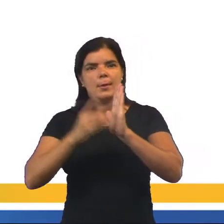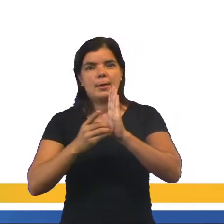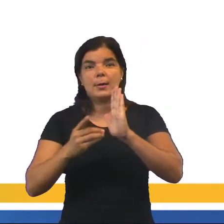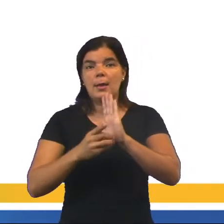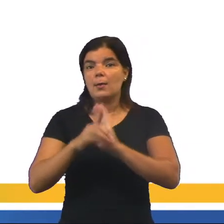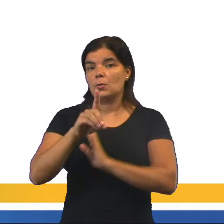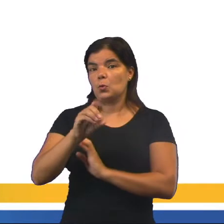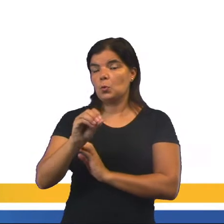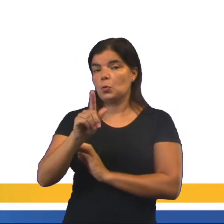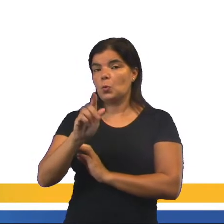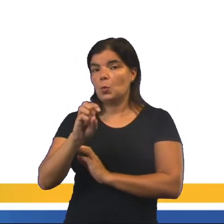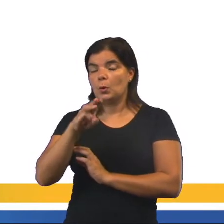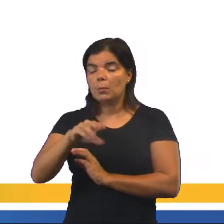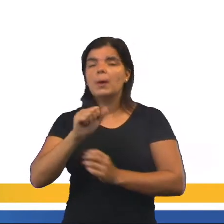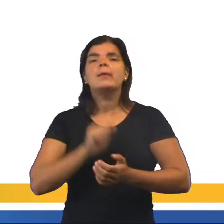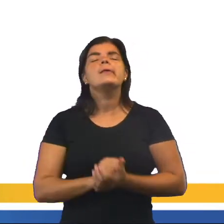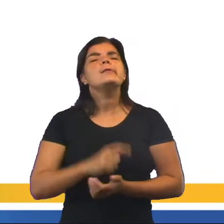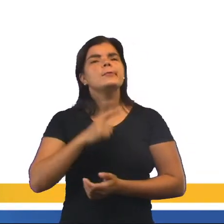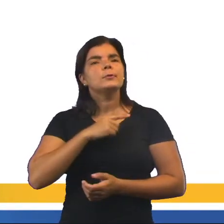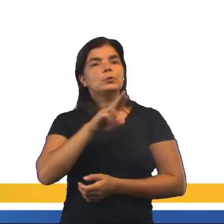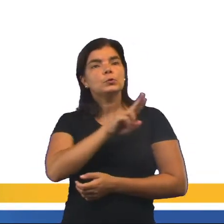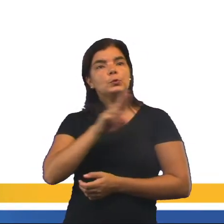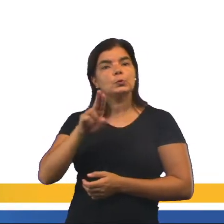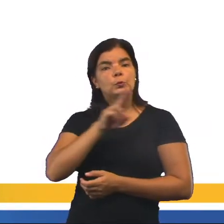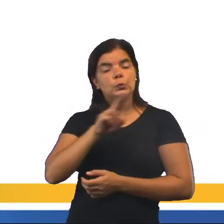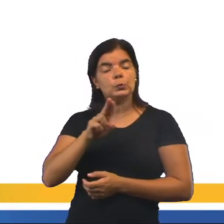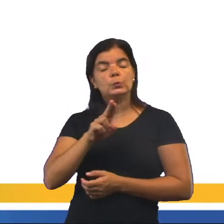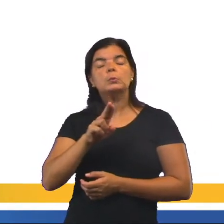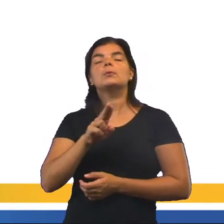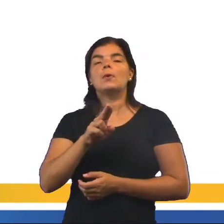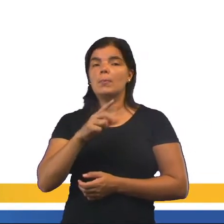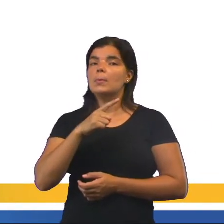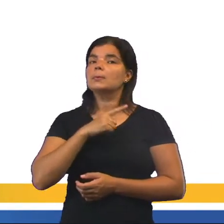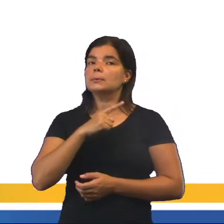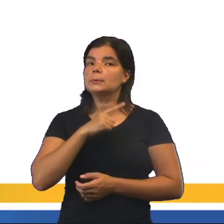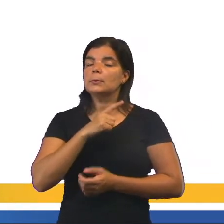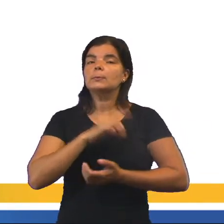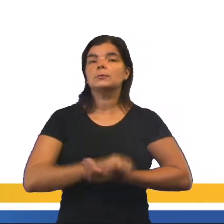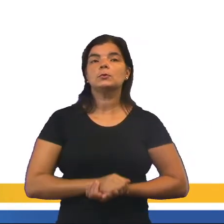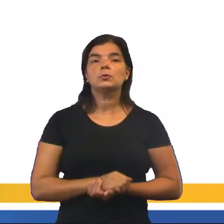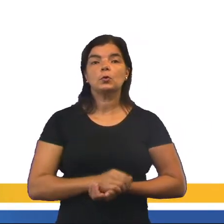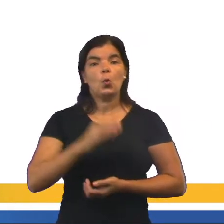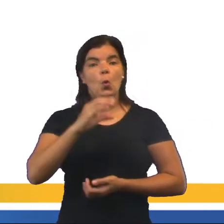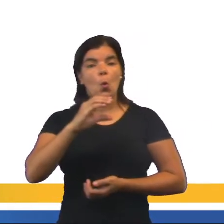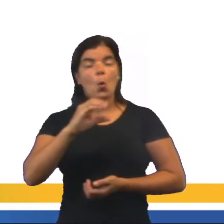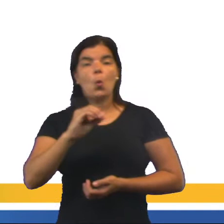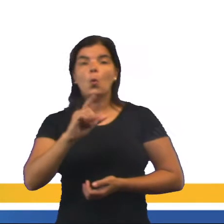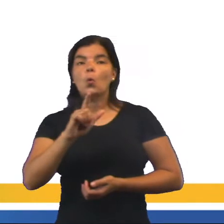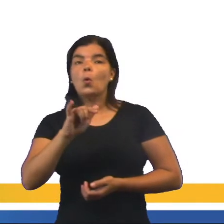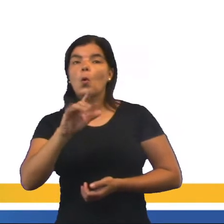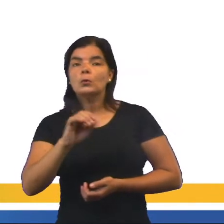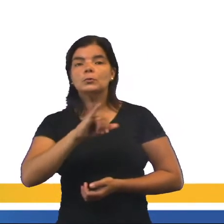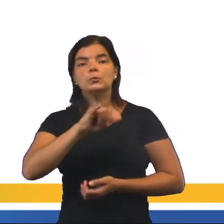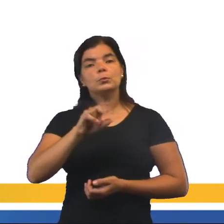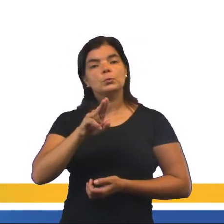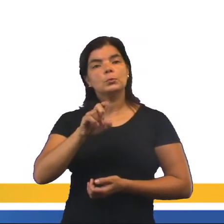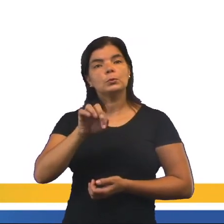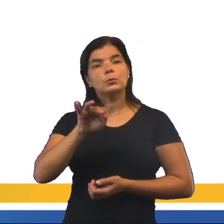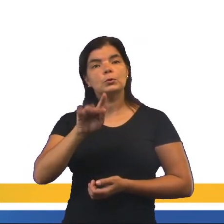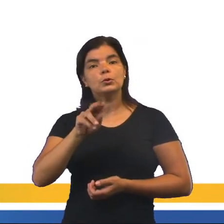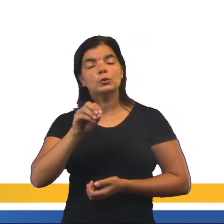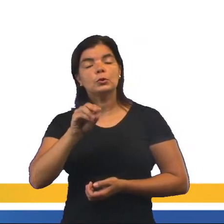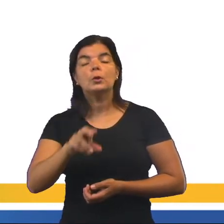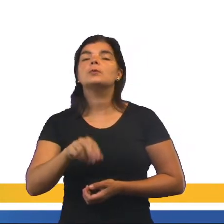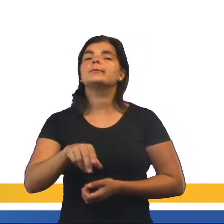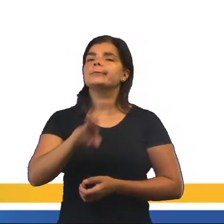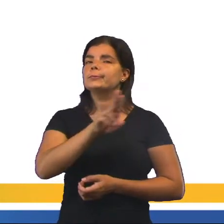trabalhados em cima disso e que recebeu o nome. Um desses códigos, ele recebeu o nome de Código Justiniano, que justamente era o nome